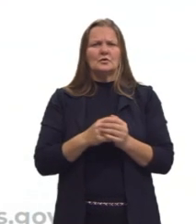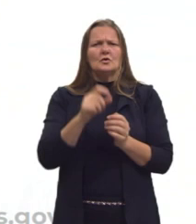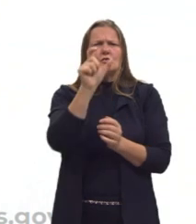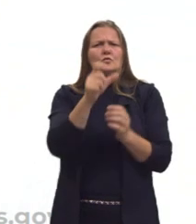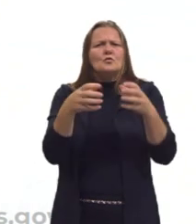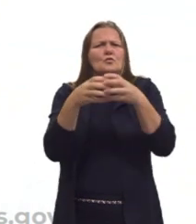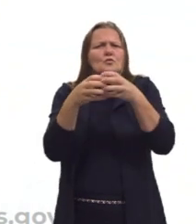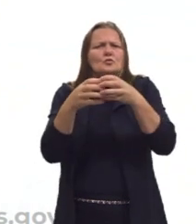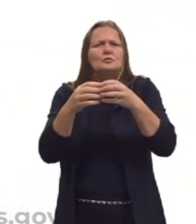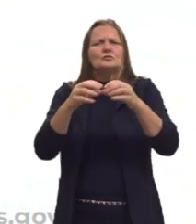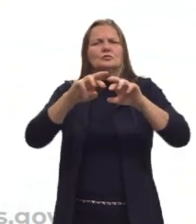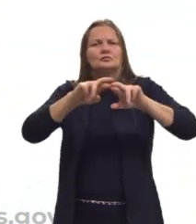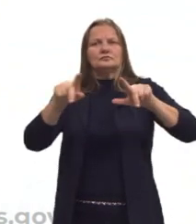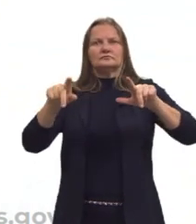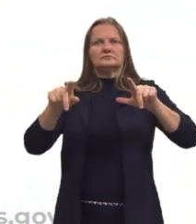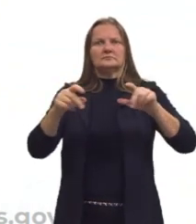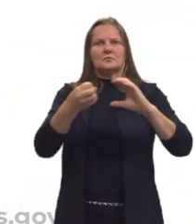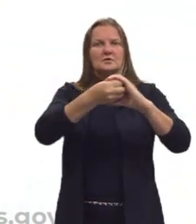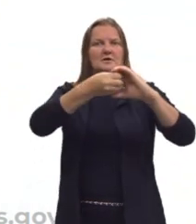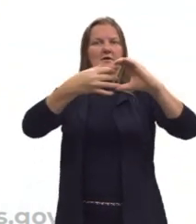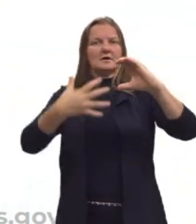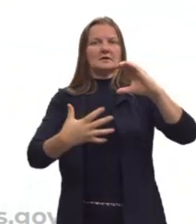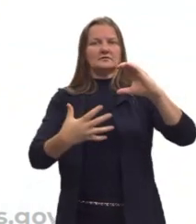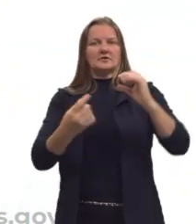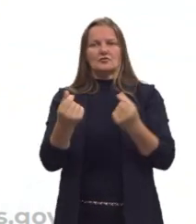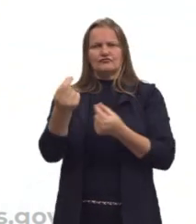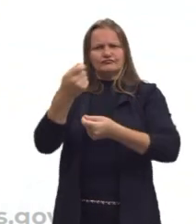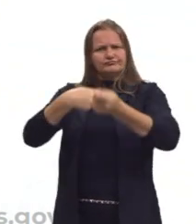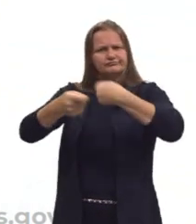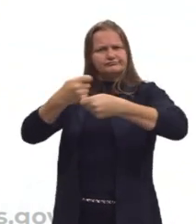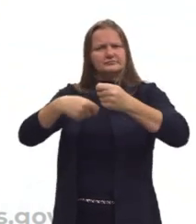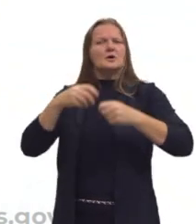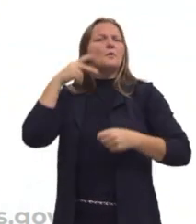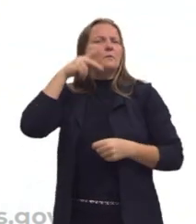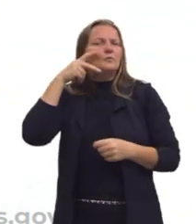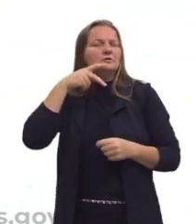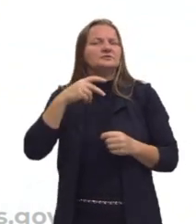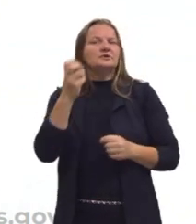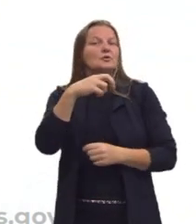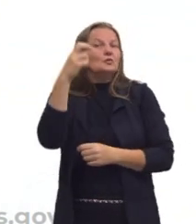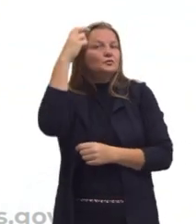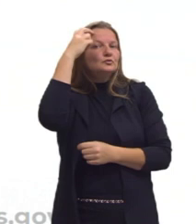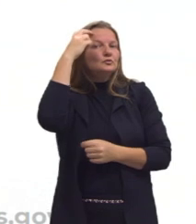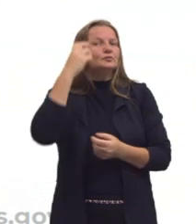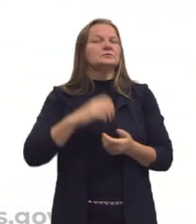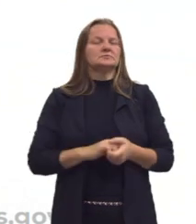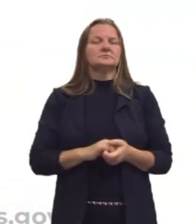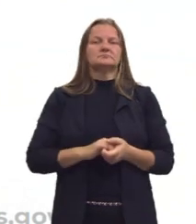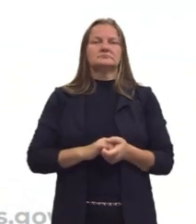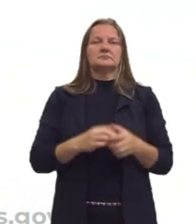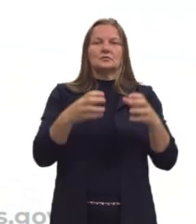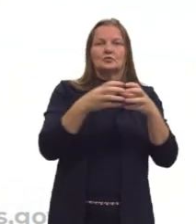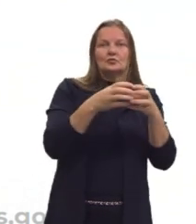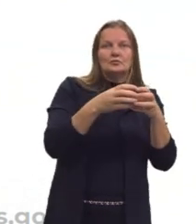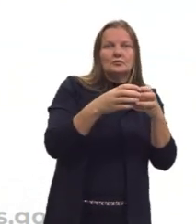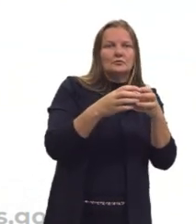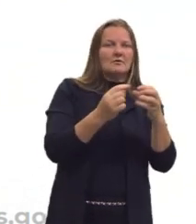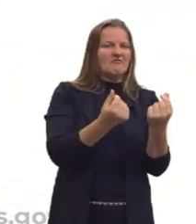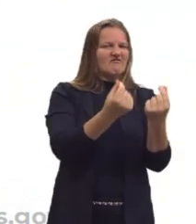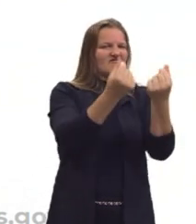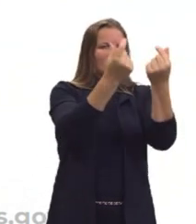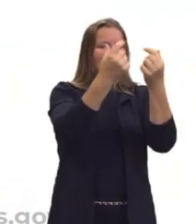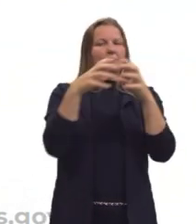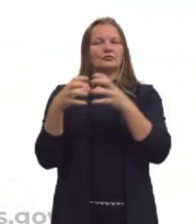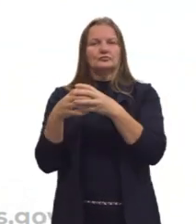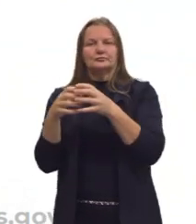em decorrência de características econômicas, políticas, culturais. A classe